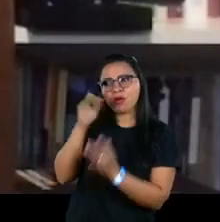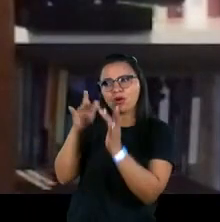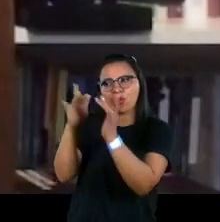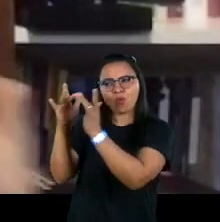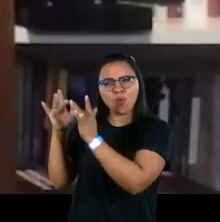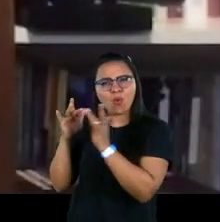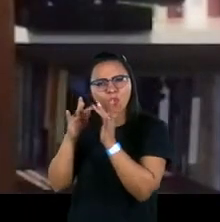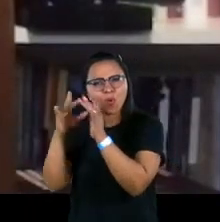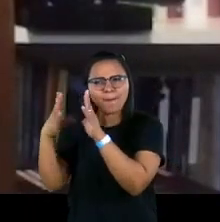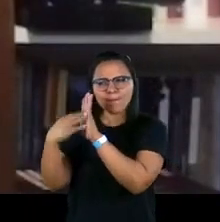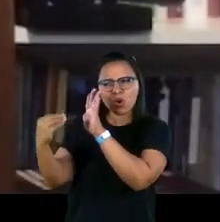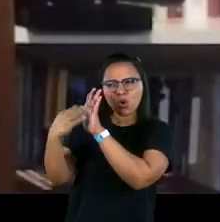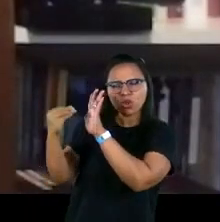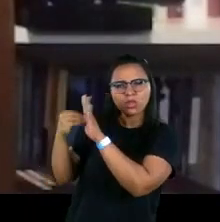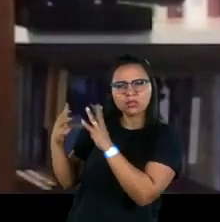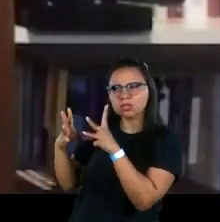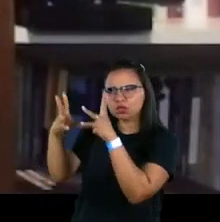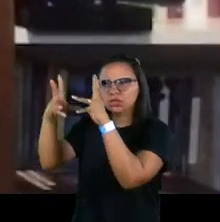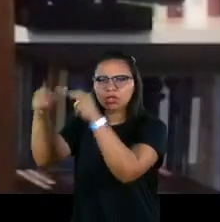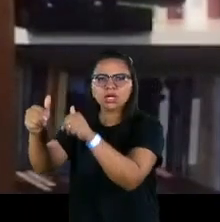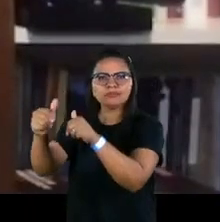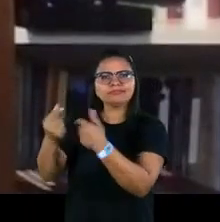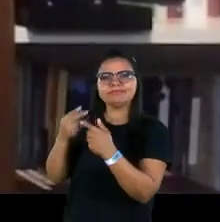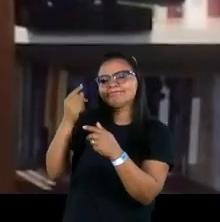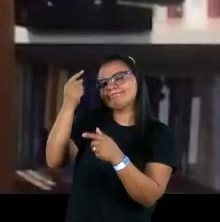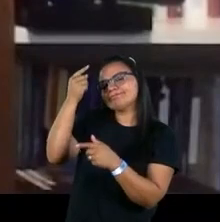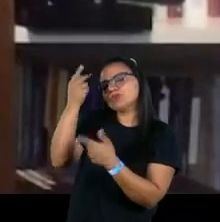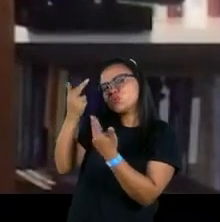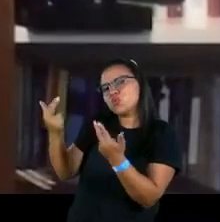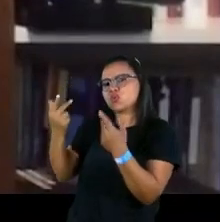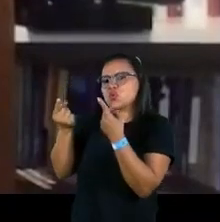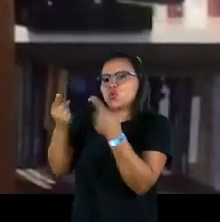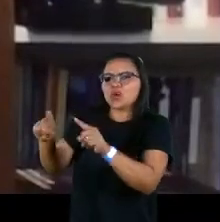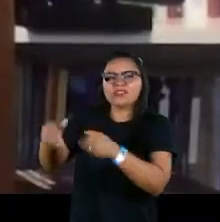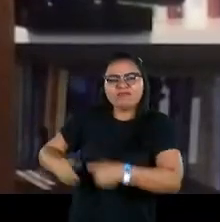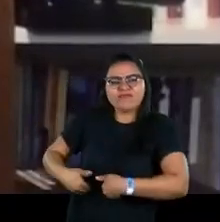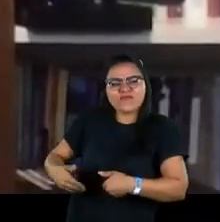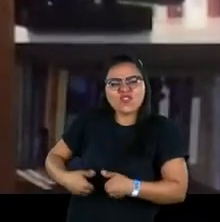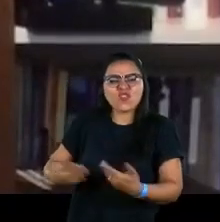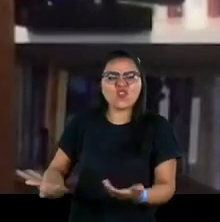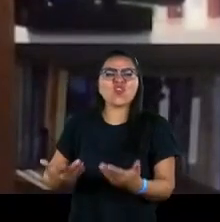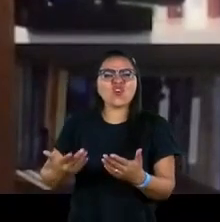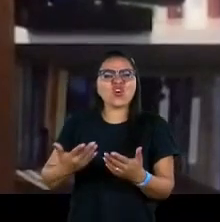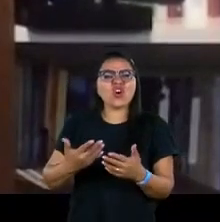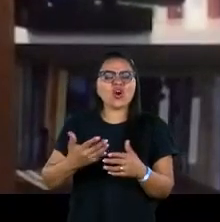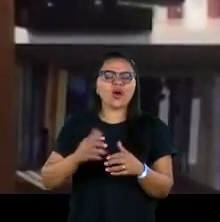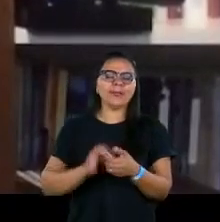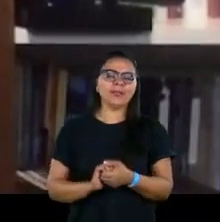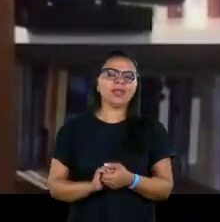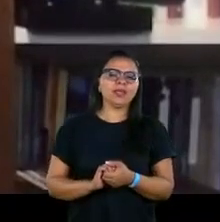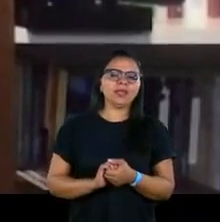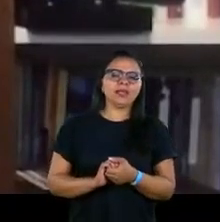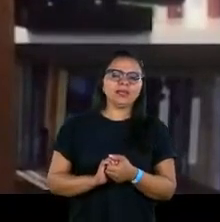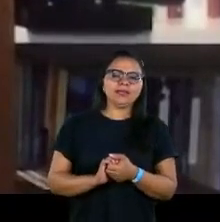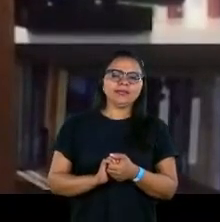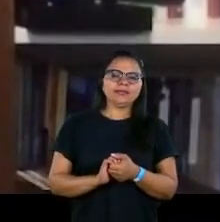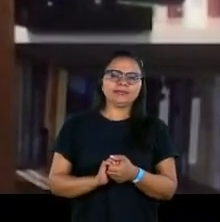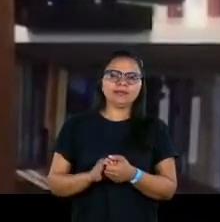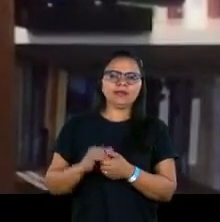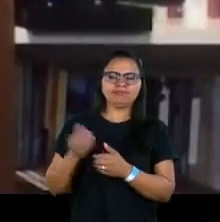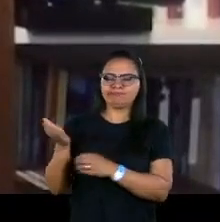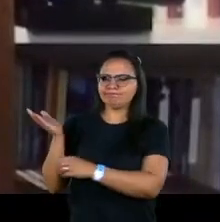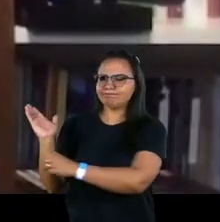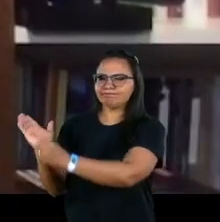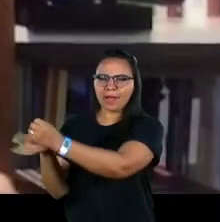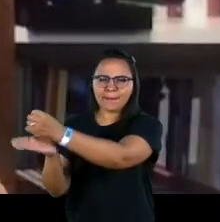contato com todos os modelos de combate à fome, a cozinha central, o Foodbank, propriamente dito, as colheitas